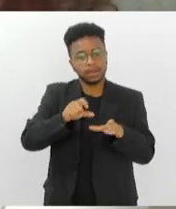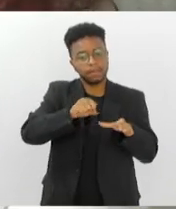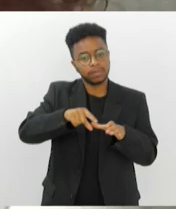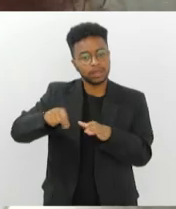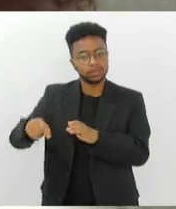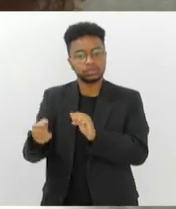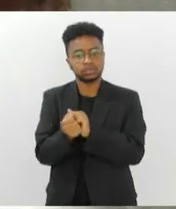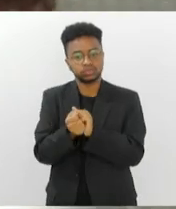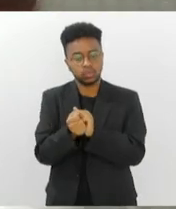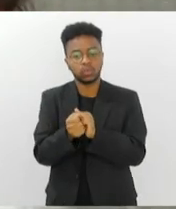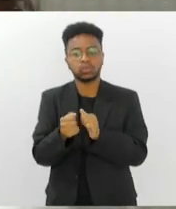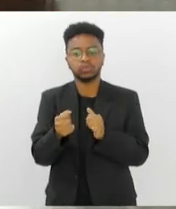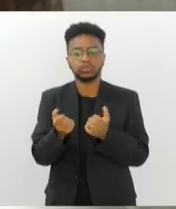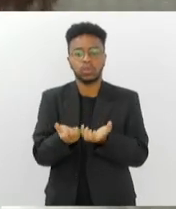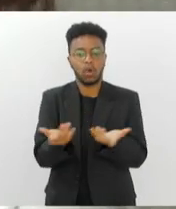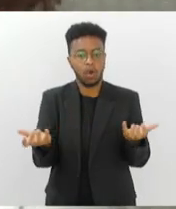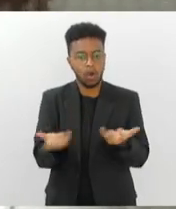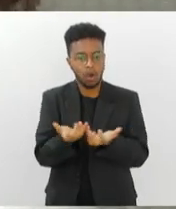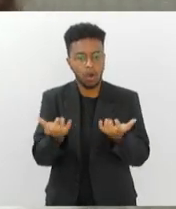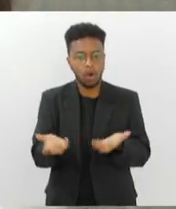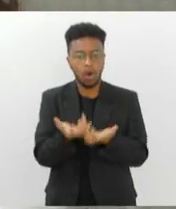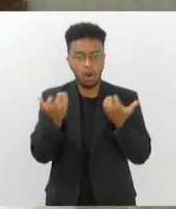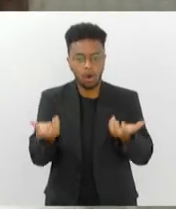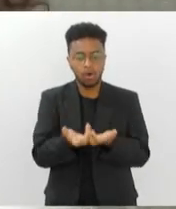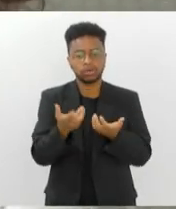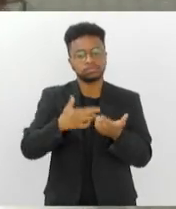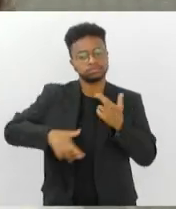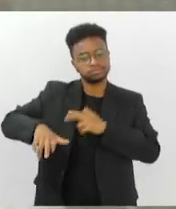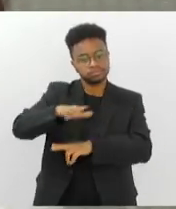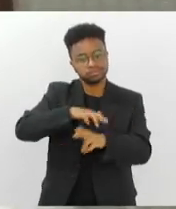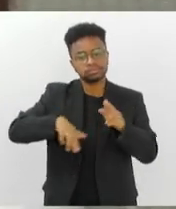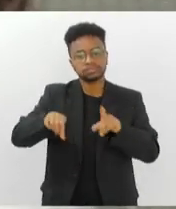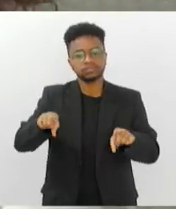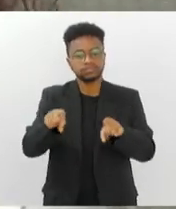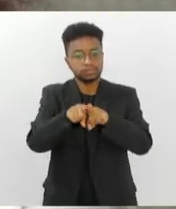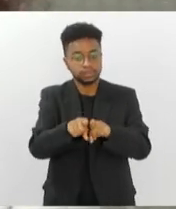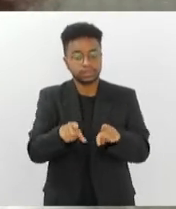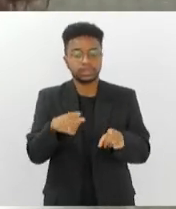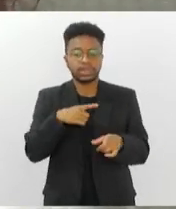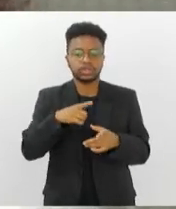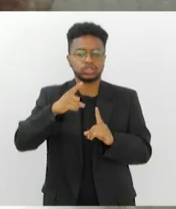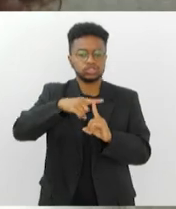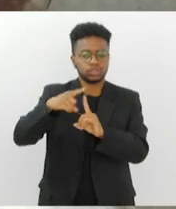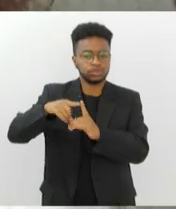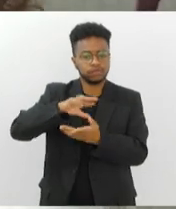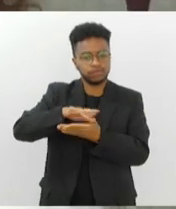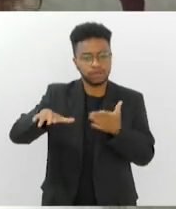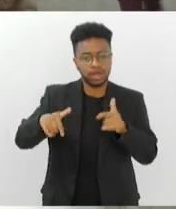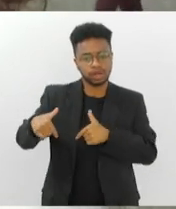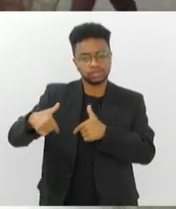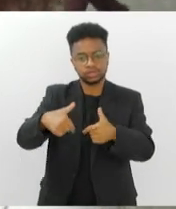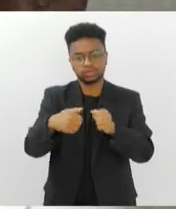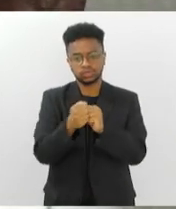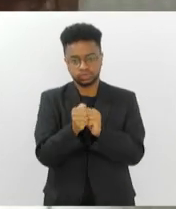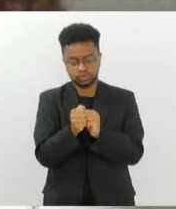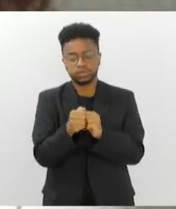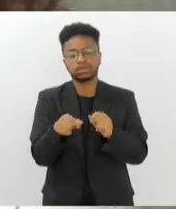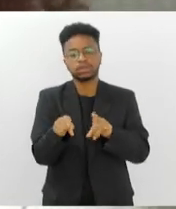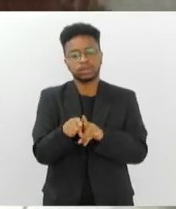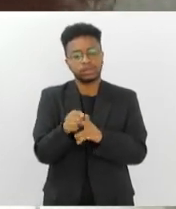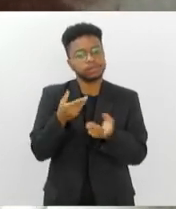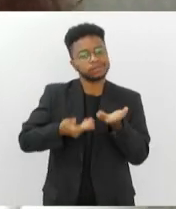eles uma horta biodiversa, em consórcio, que tem várias espécies que estão atuando ali, juntas, para se